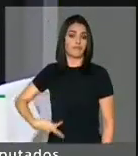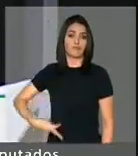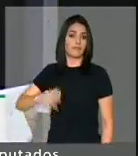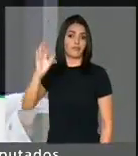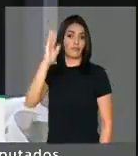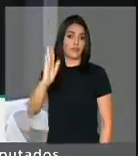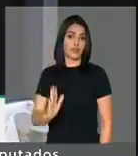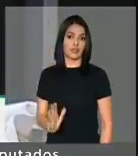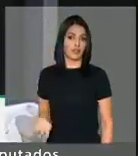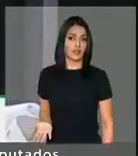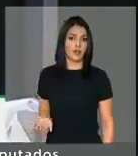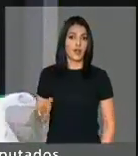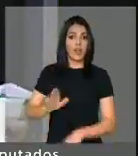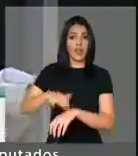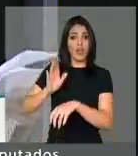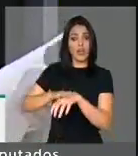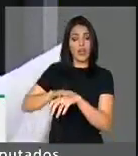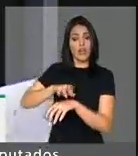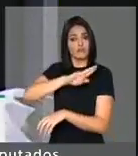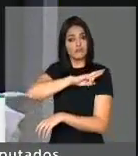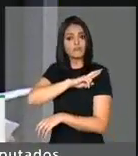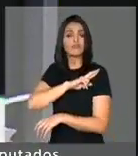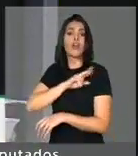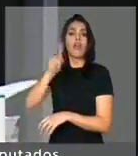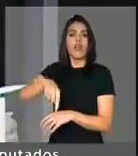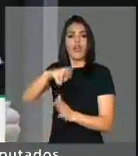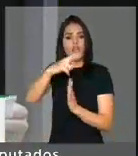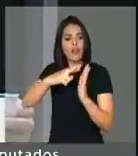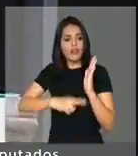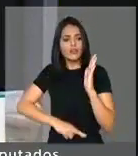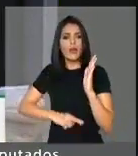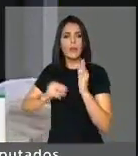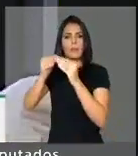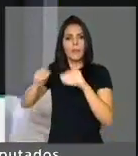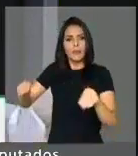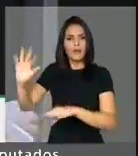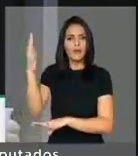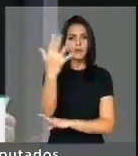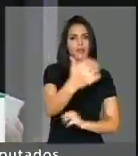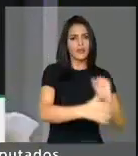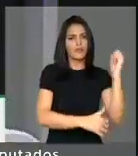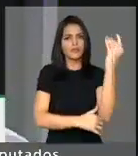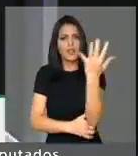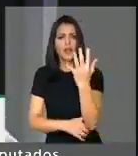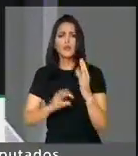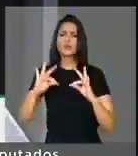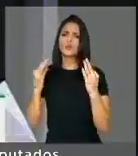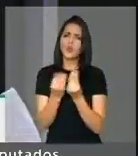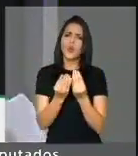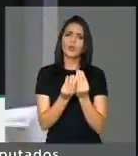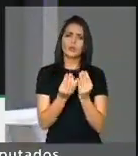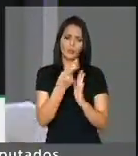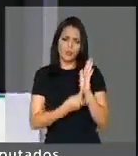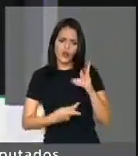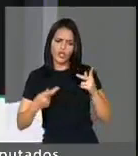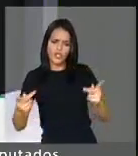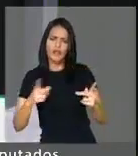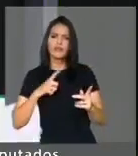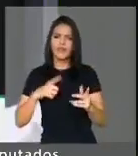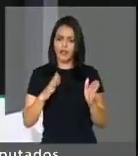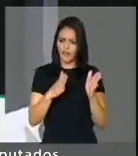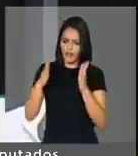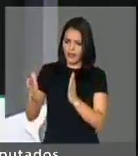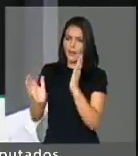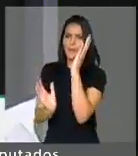a responsabilidade pelos relatórios de impacto ambiental, por toda a parte burocrática do projeto. O que nós não podemos